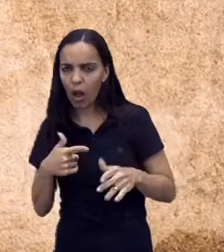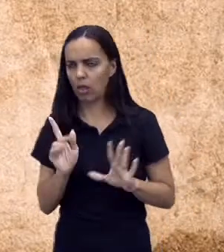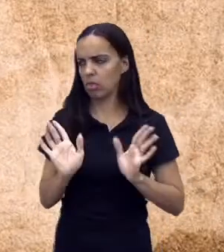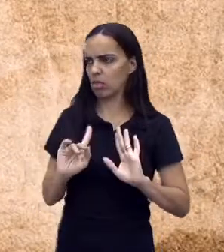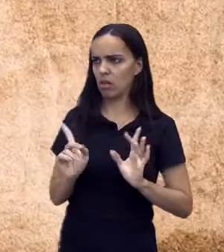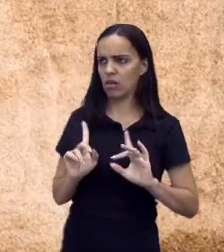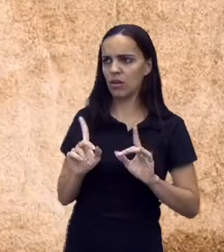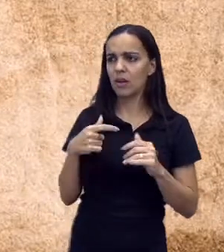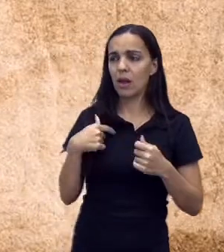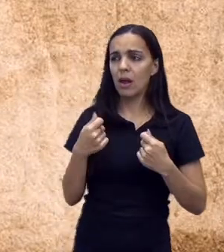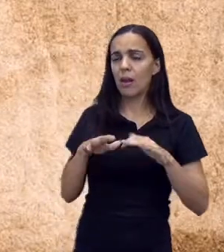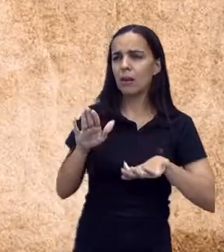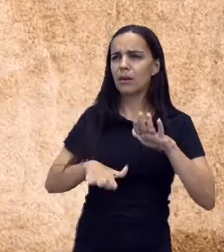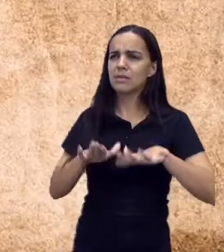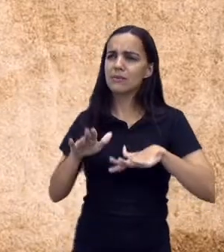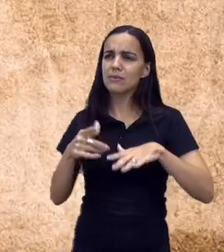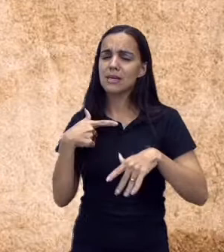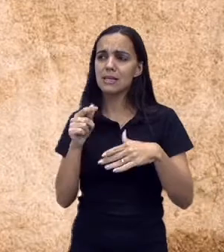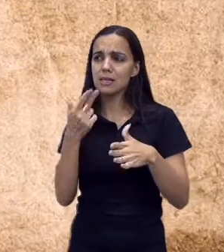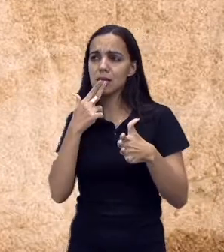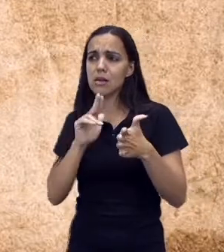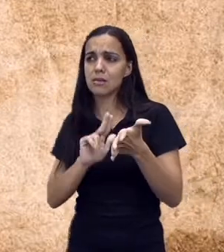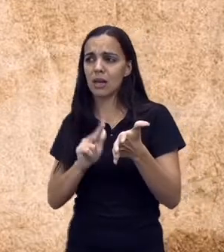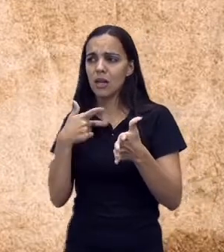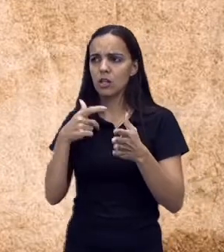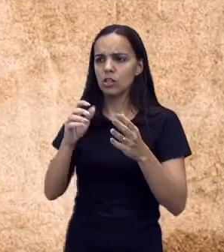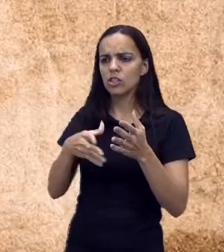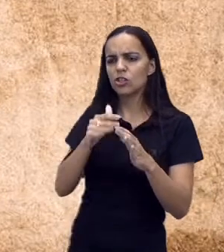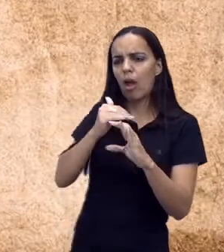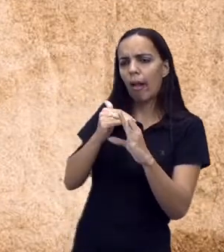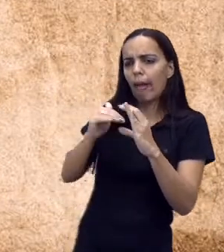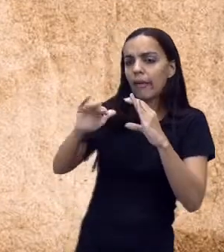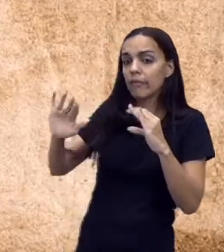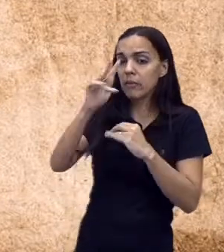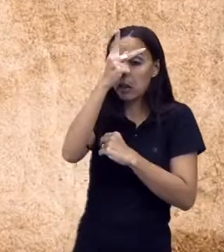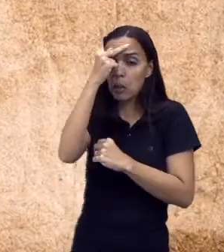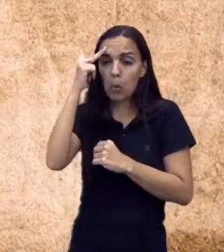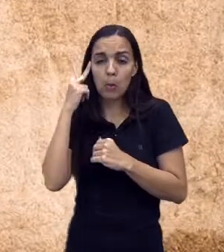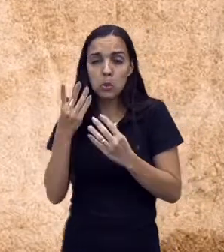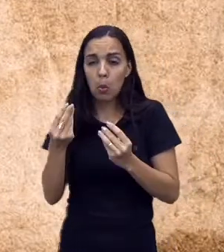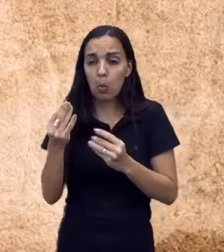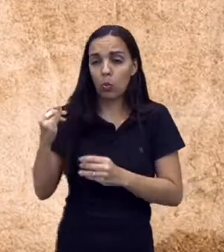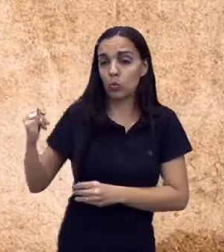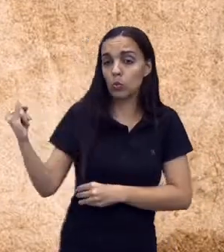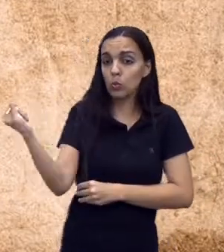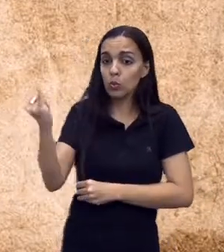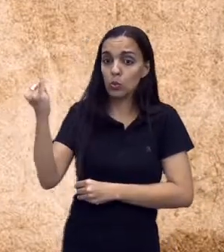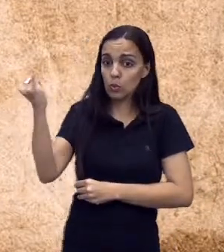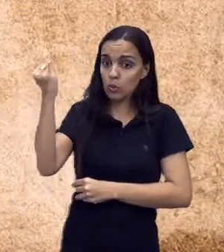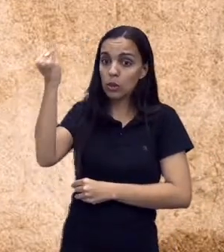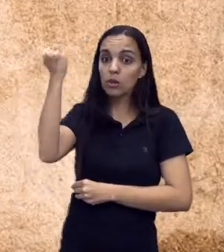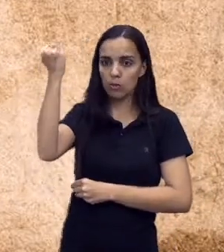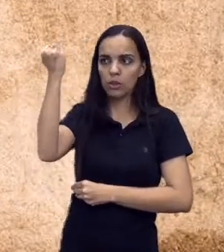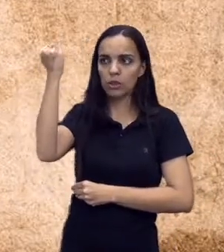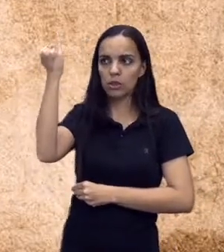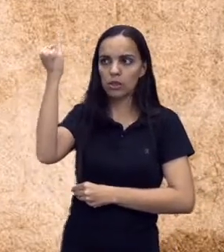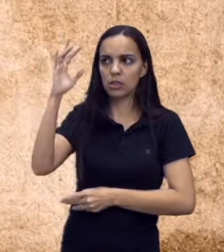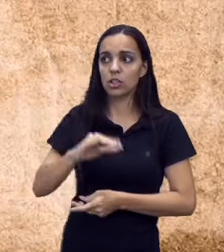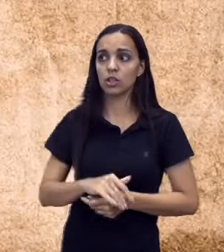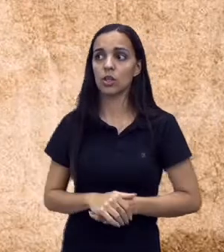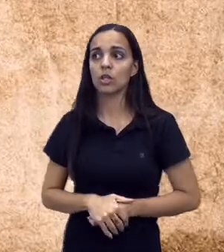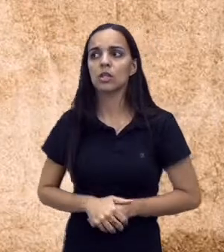aberta geralmente é destinada a pessoas importantes na sociedade. Não importantes no sentido de ser melhor que alguém,